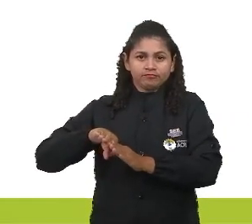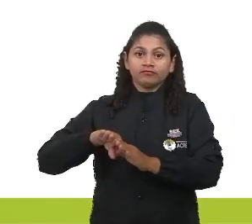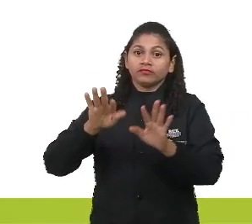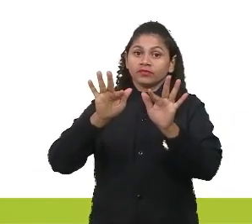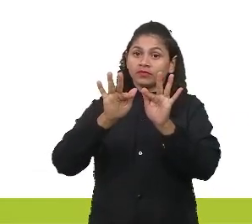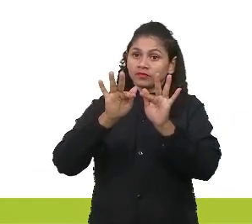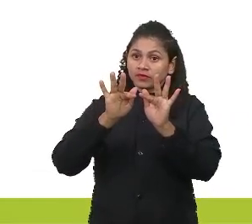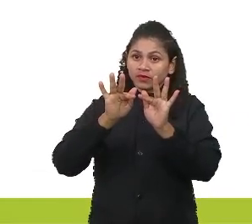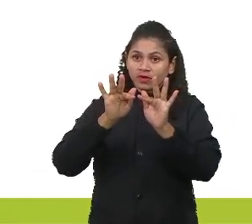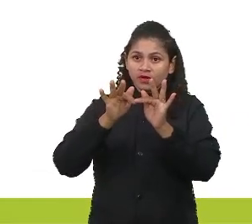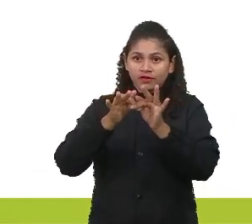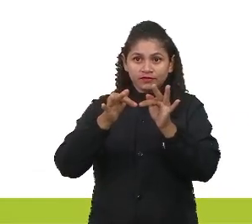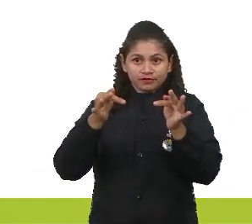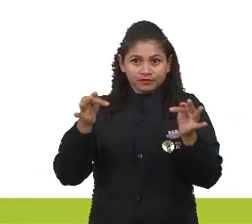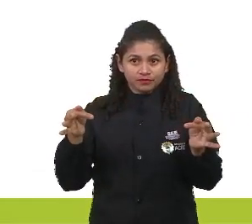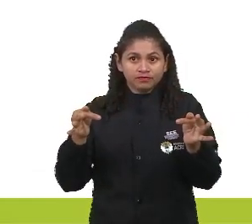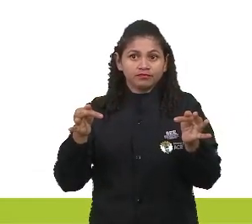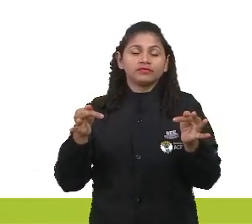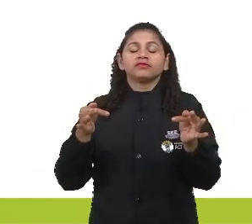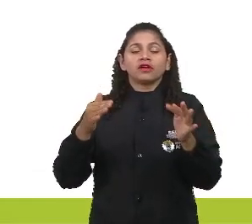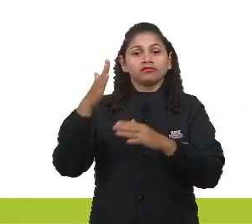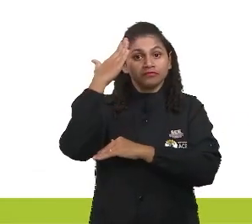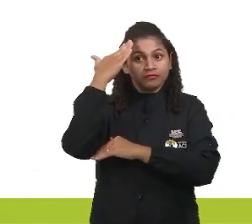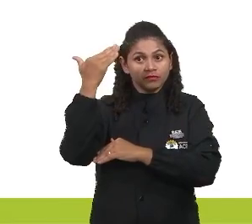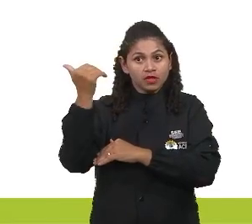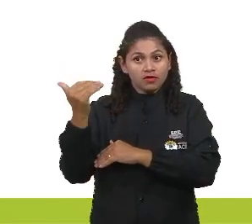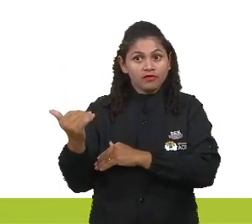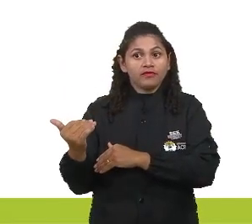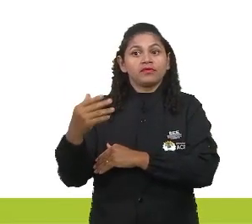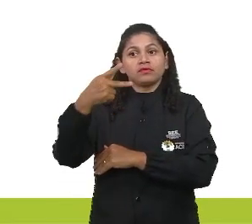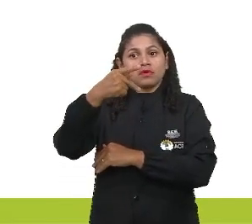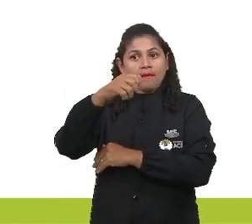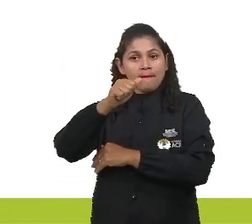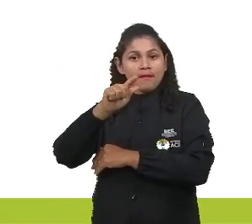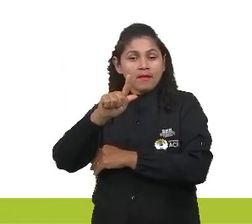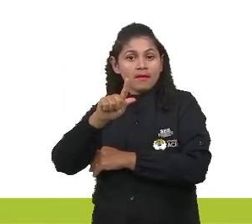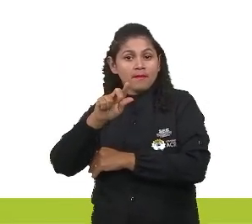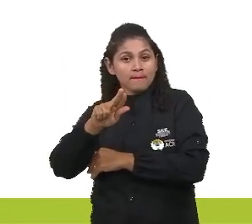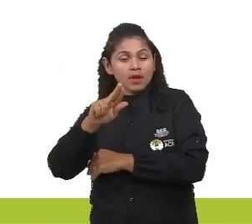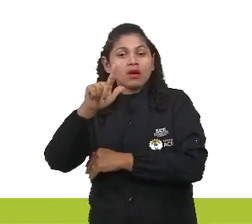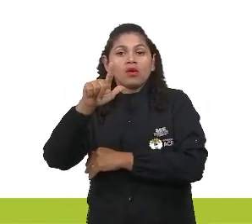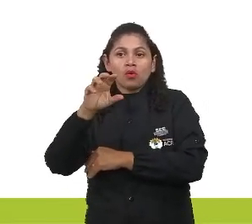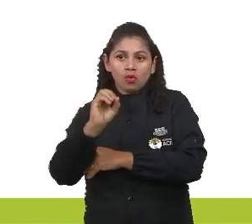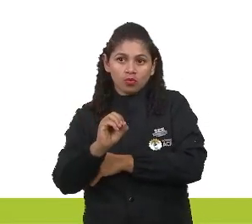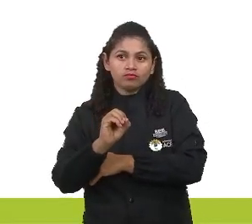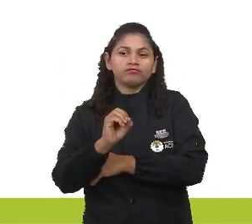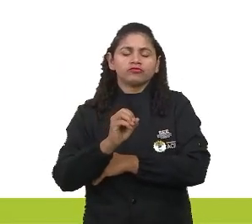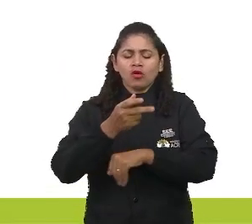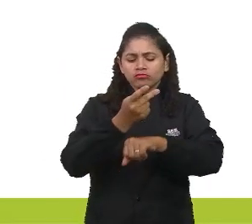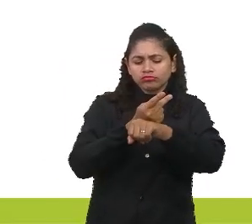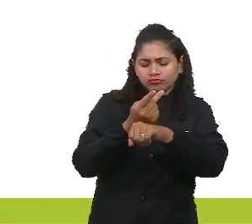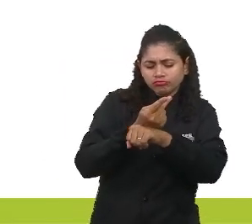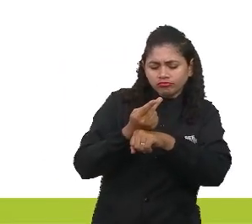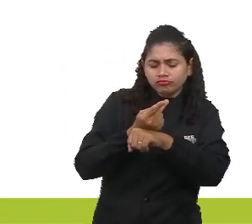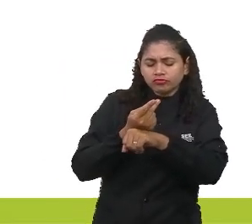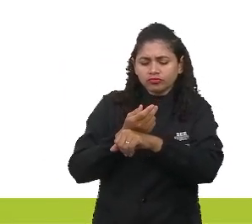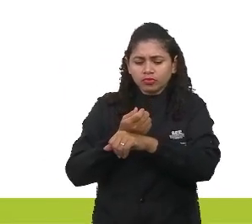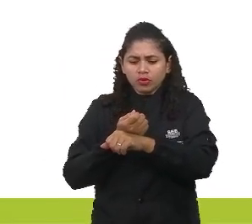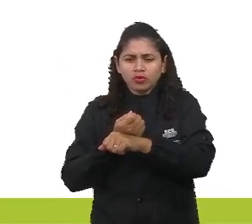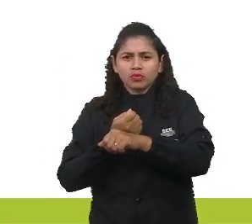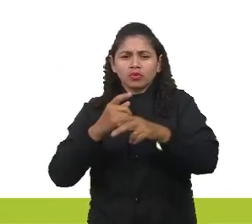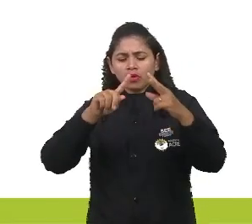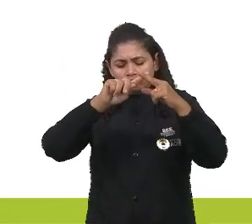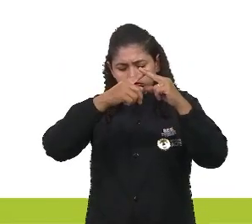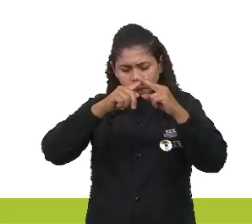se tornou um bordão do personagem humorístico Paulo Cintura, que incentivava a busca pela manutenção de saúde por meio de